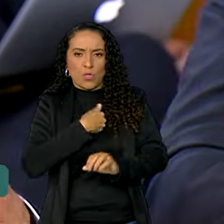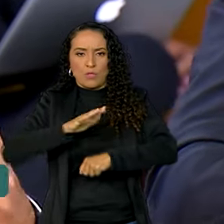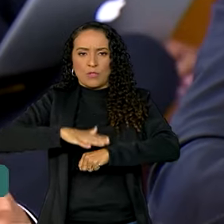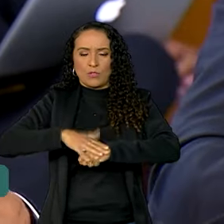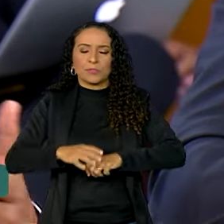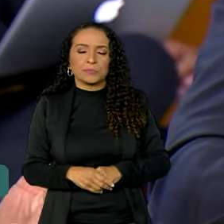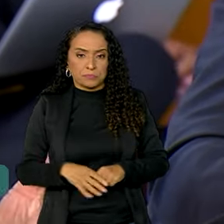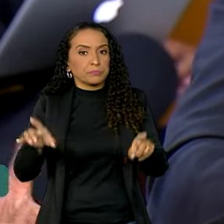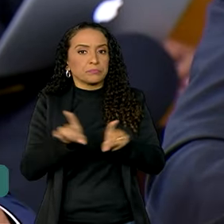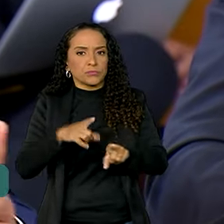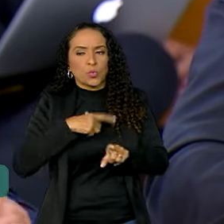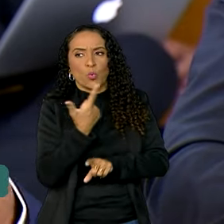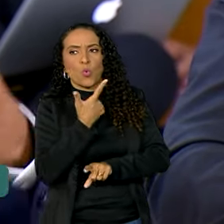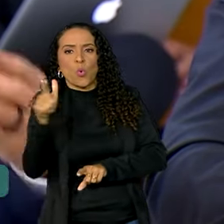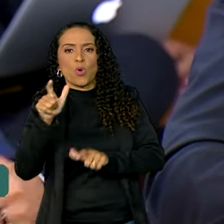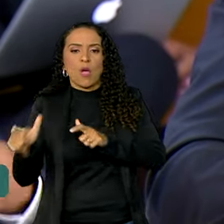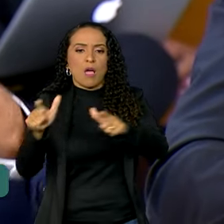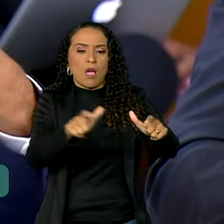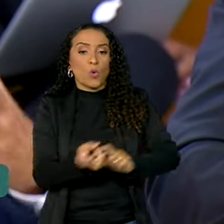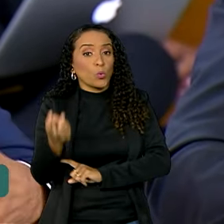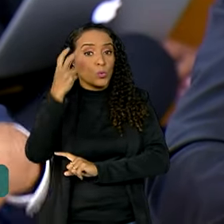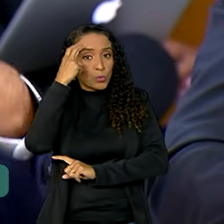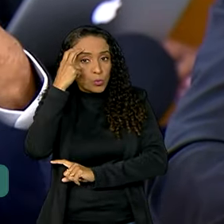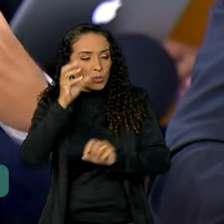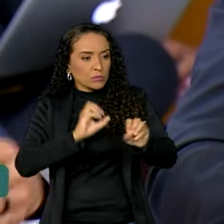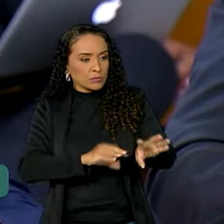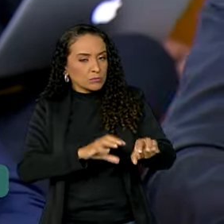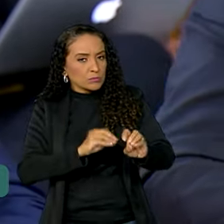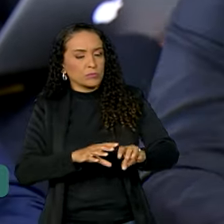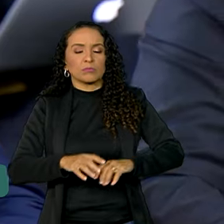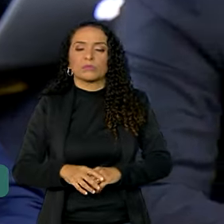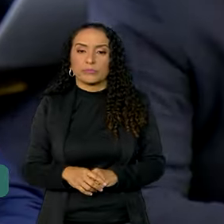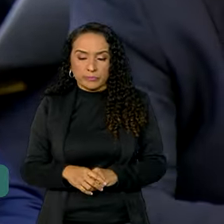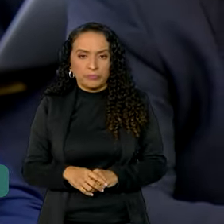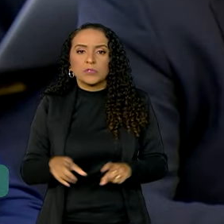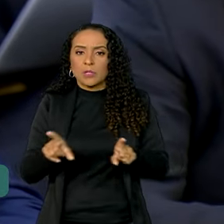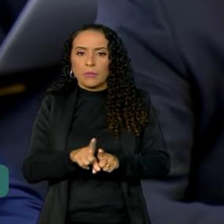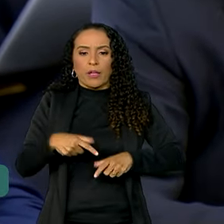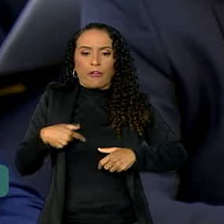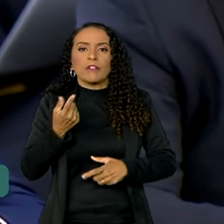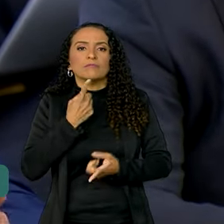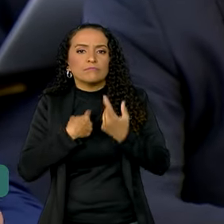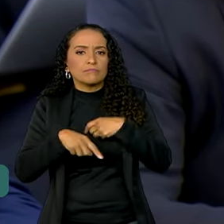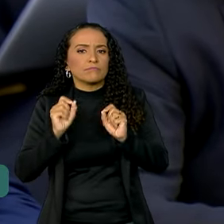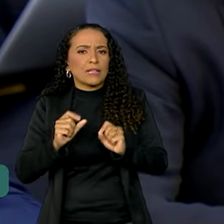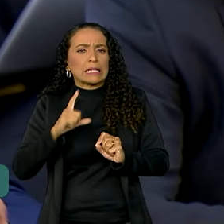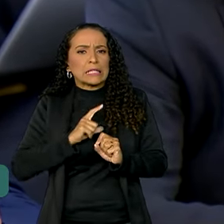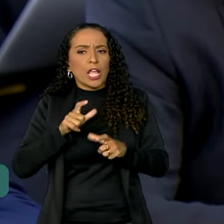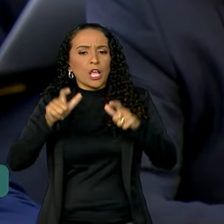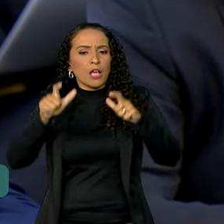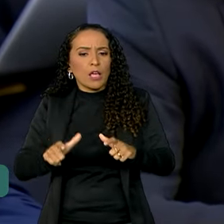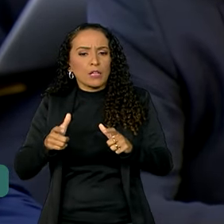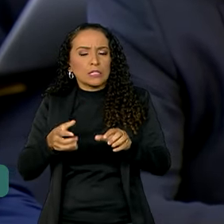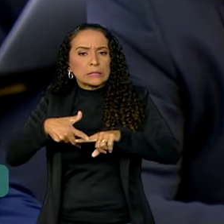Assim como temos outras áreas de cultura, de educação, nós também gostaríamos de que houvesse um espaço